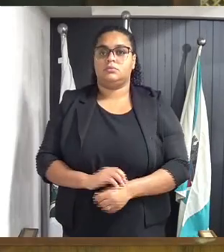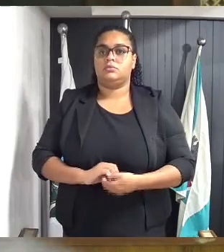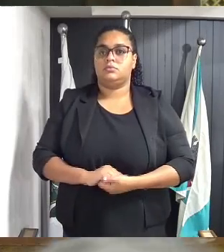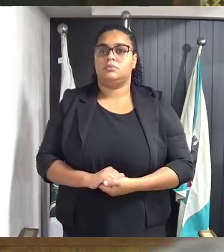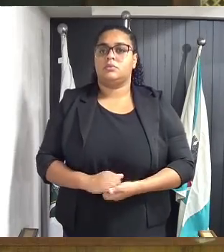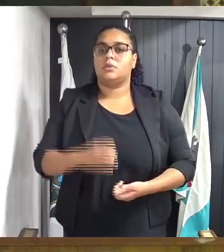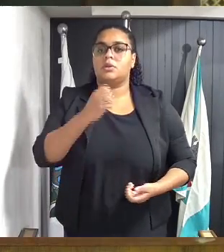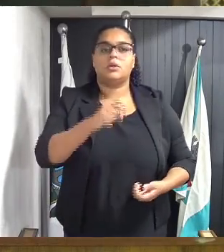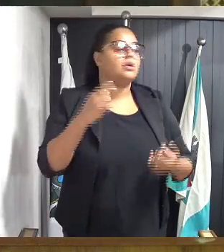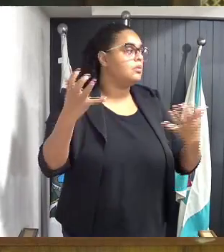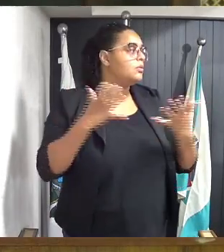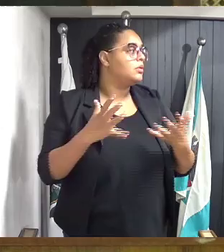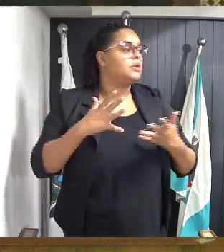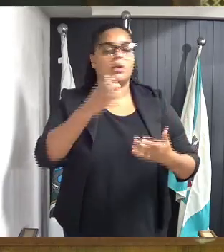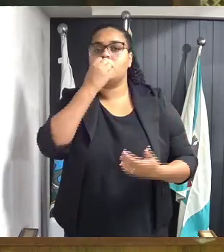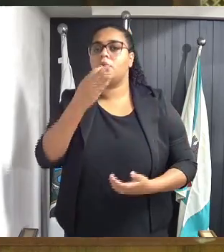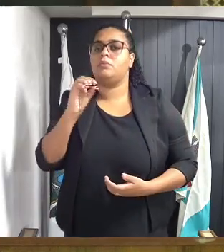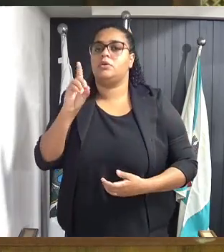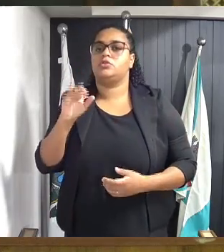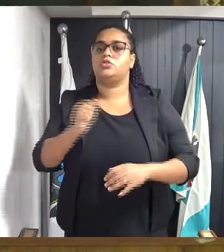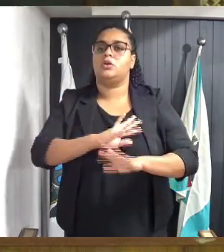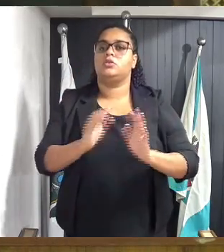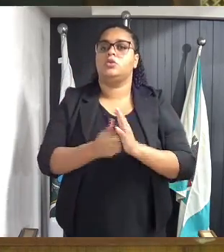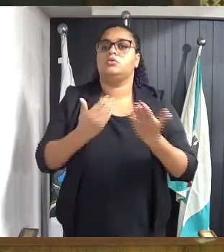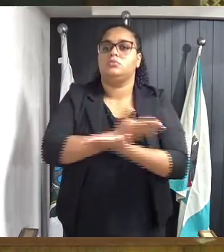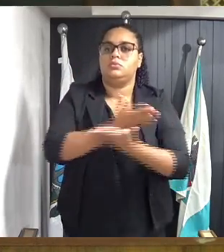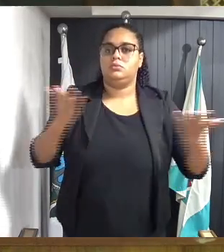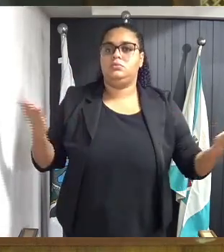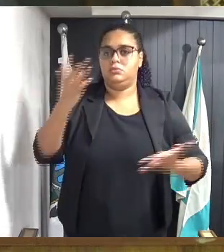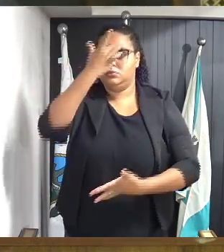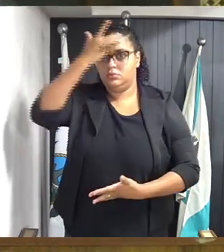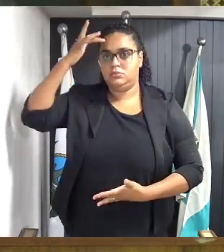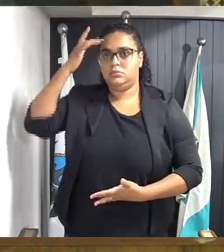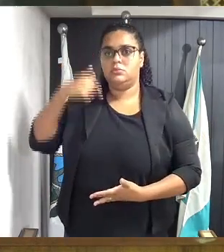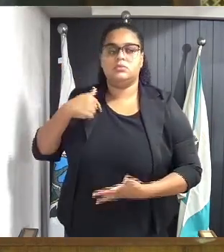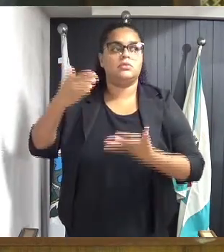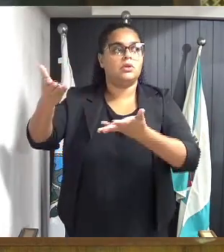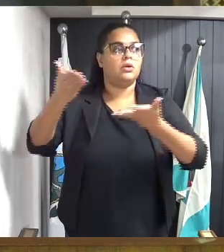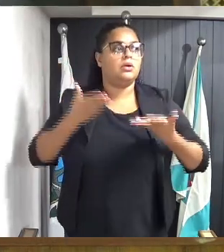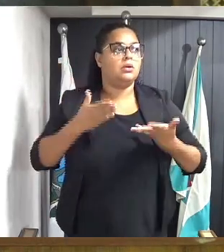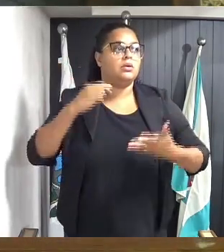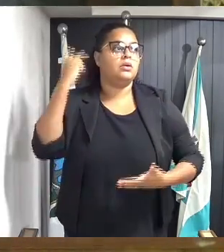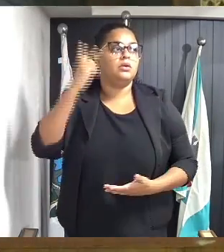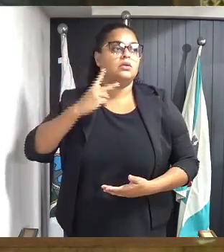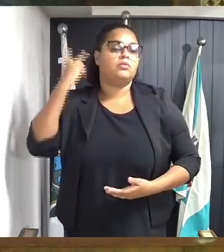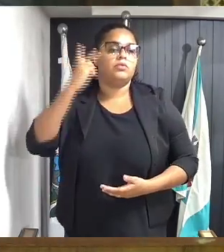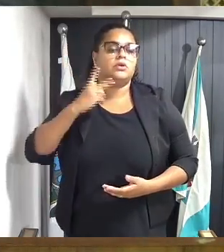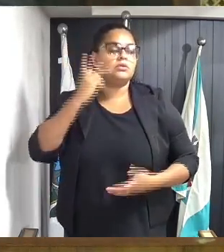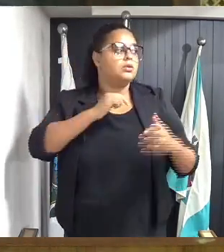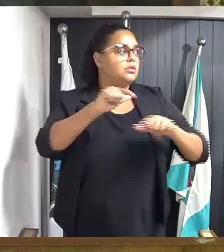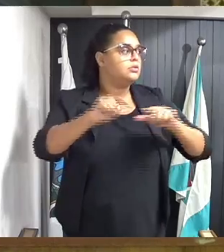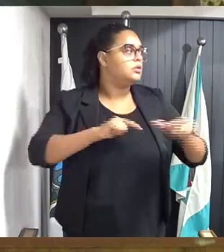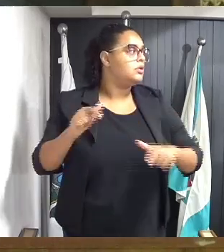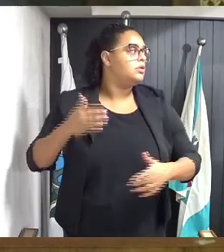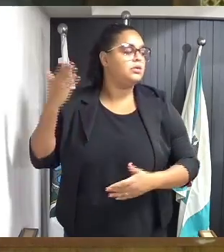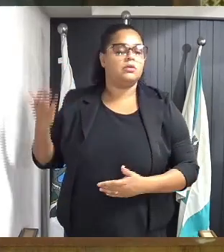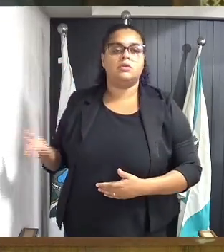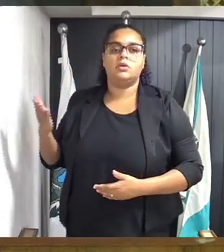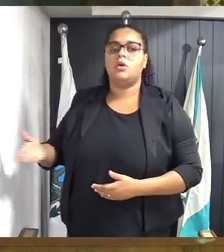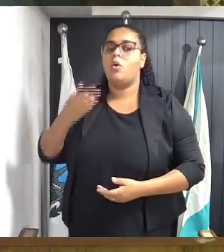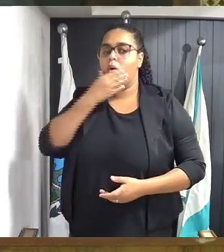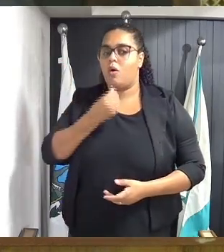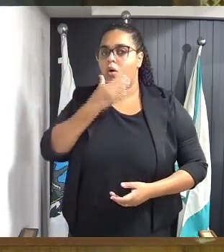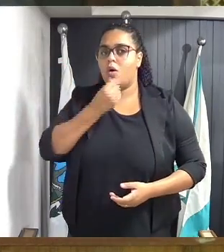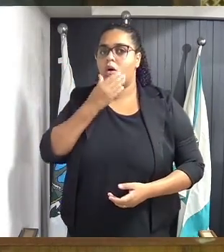Olha, eu quero dar o meu bom dia aí a todos e convidar esse cavaleiro, esse